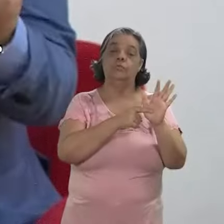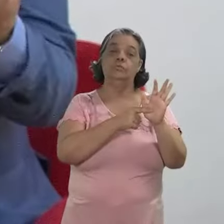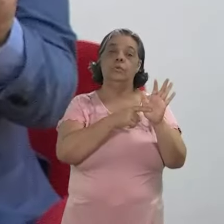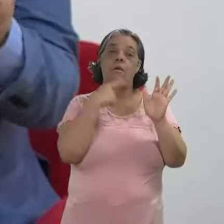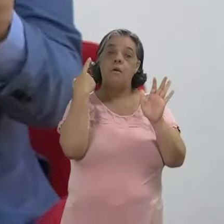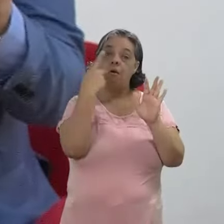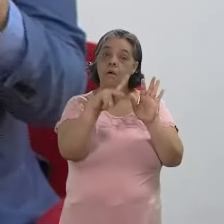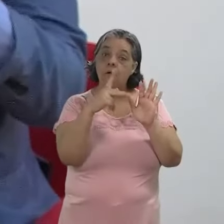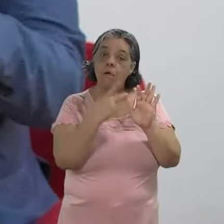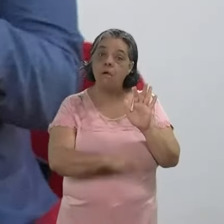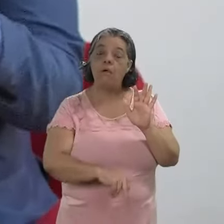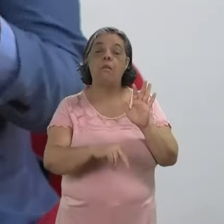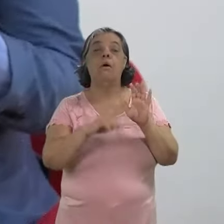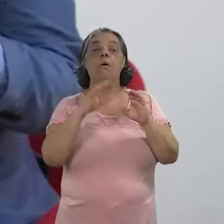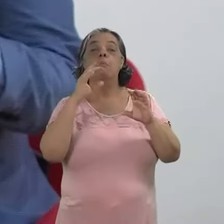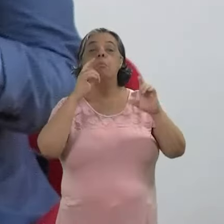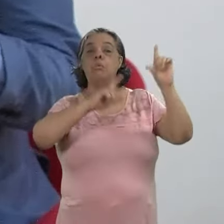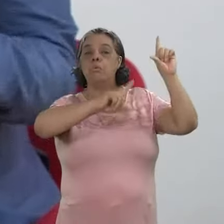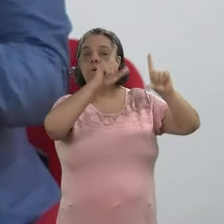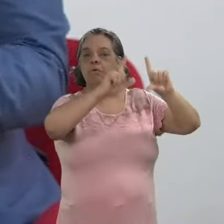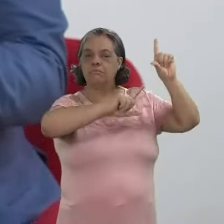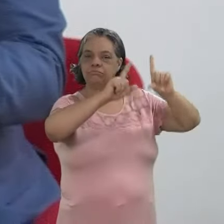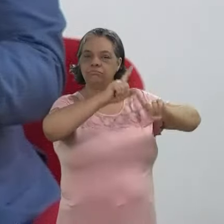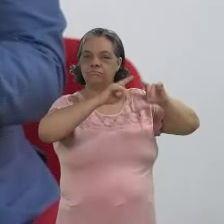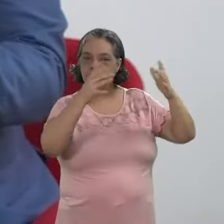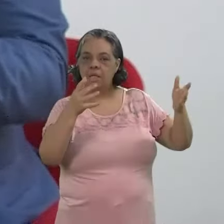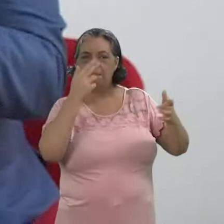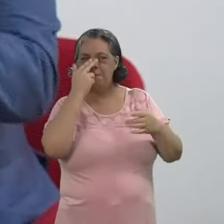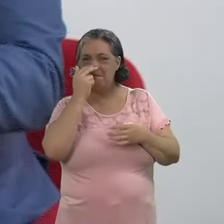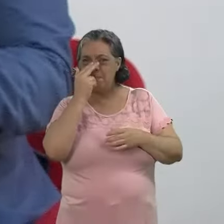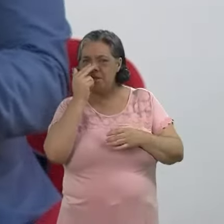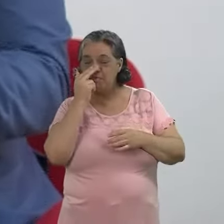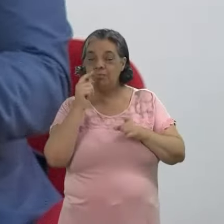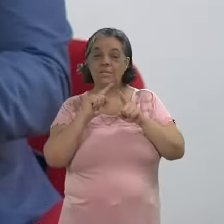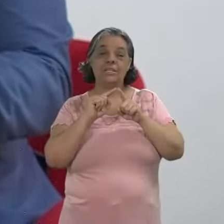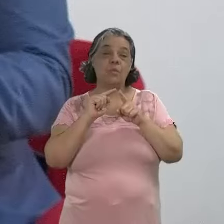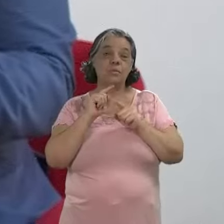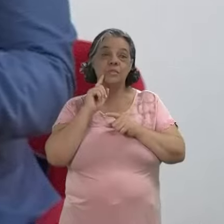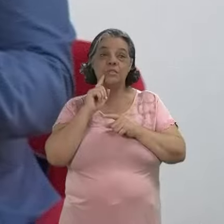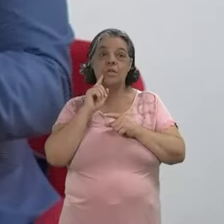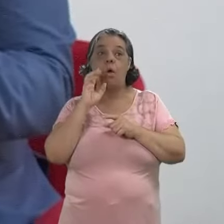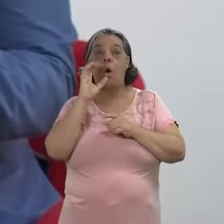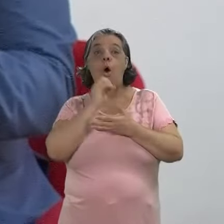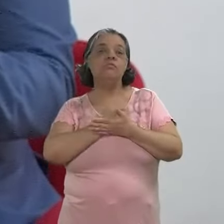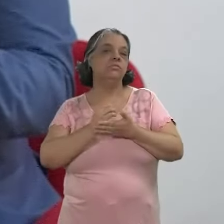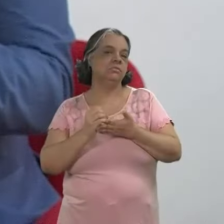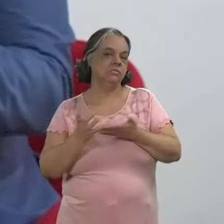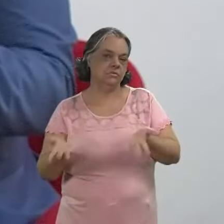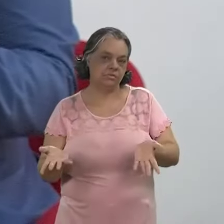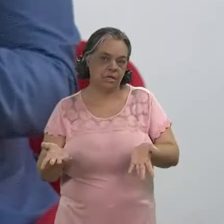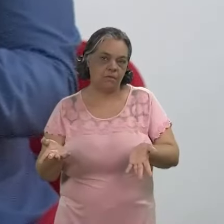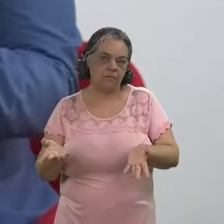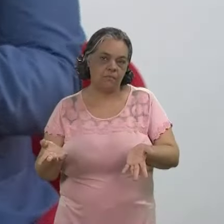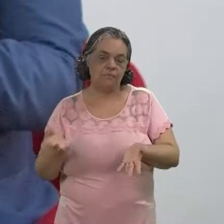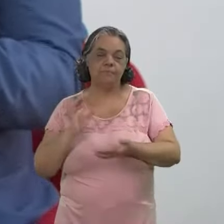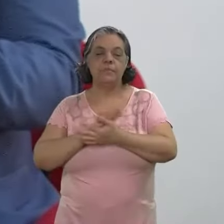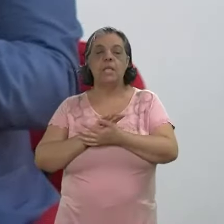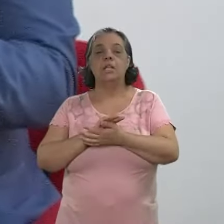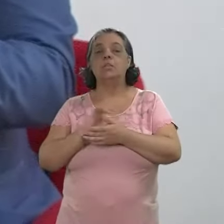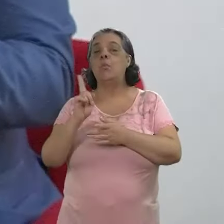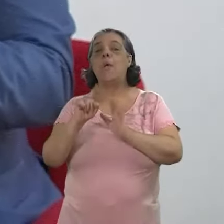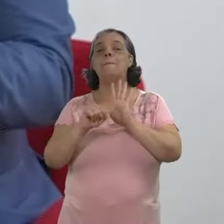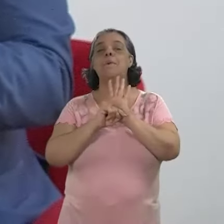retratada por um meio jornalístico, mesmo que seja alternativo, e o alternativo aqui não quer dizer que seja